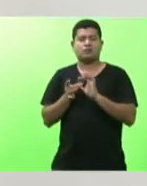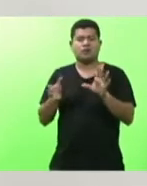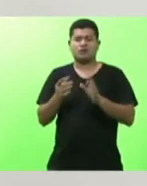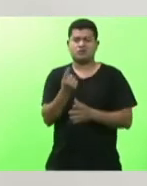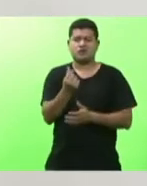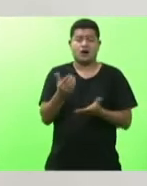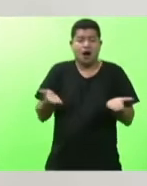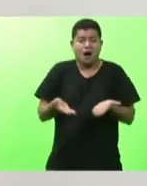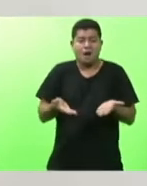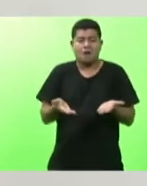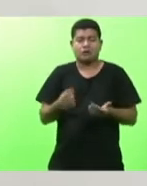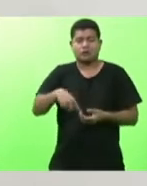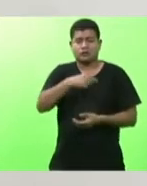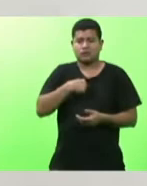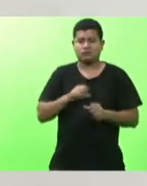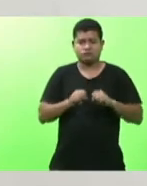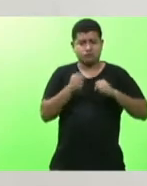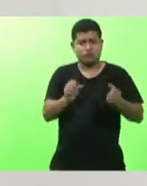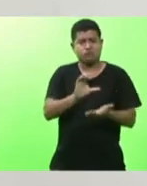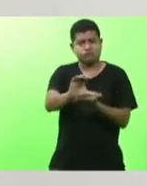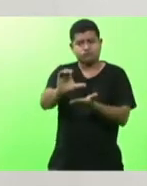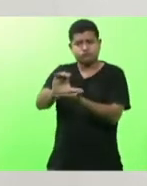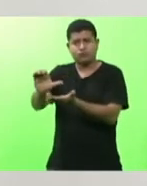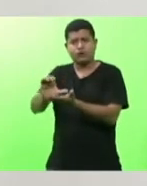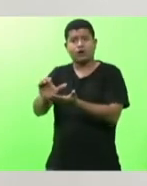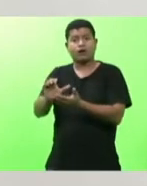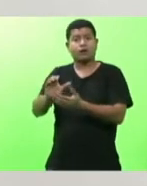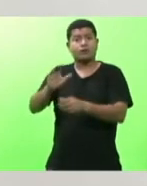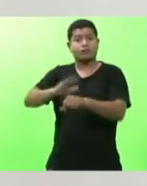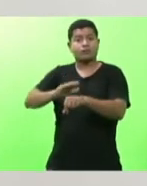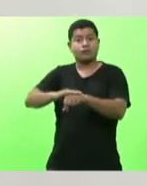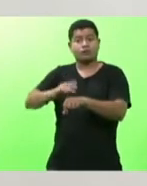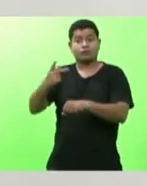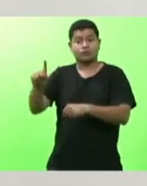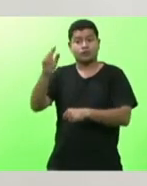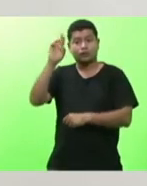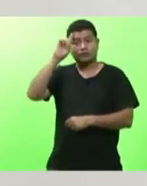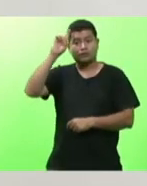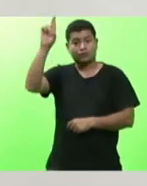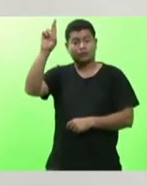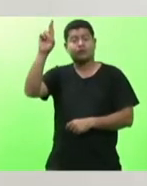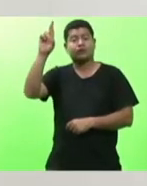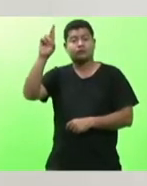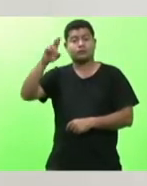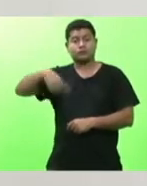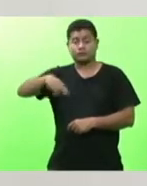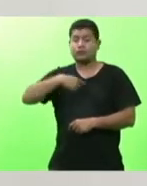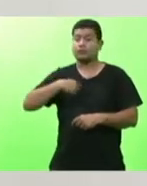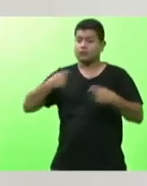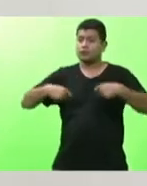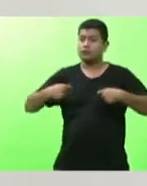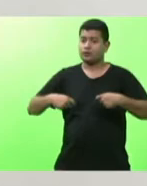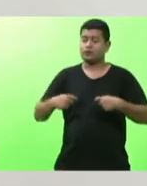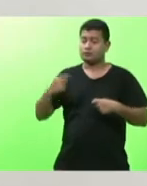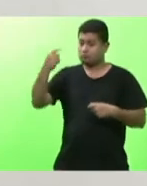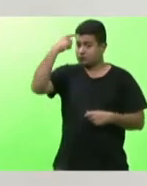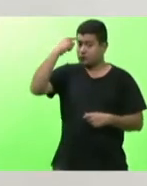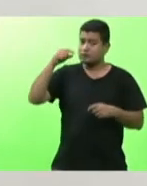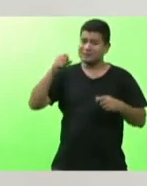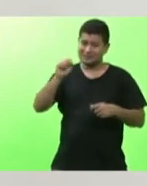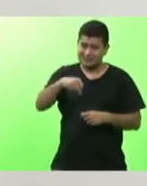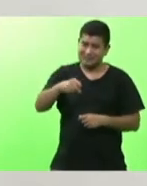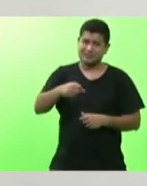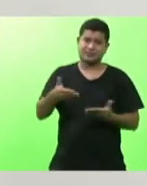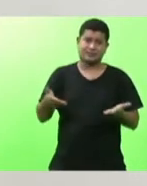colocando em obras federais no mínimo é justo presidente no mínimo é justo que o estado de Santa Catarina